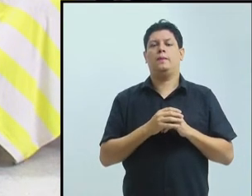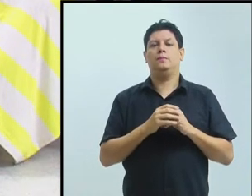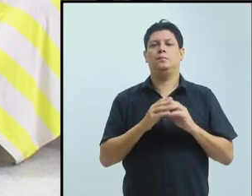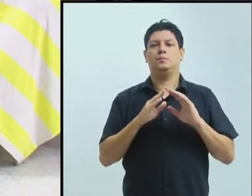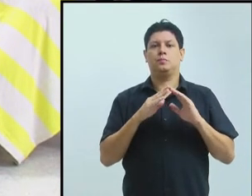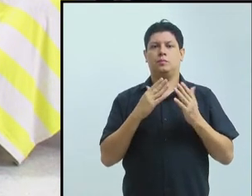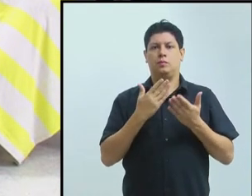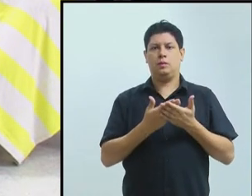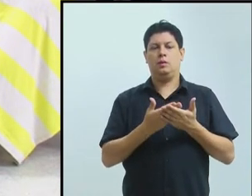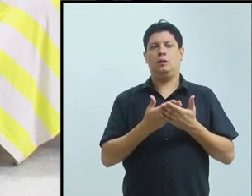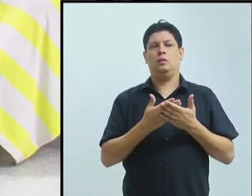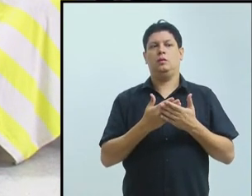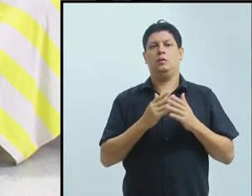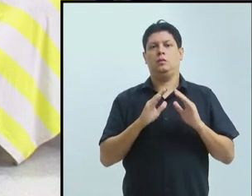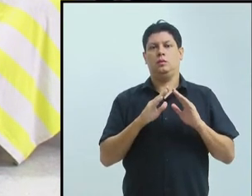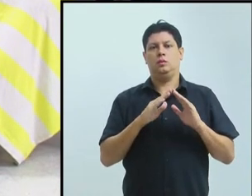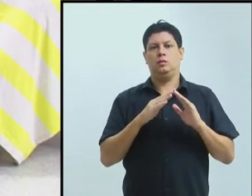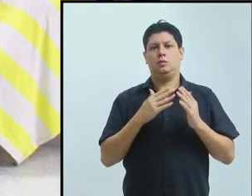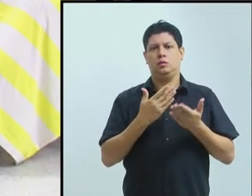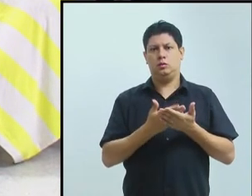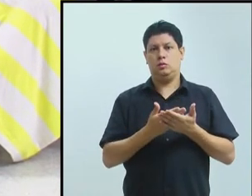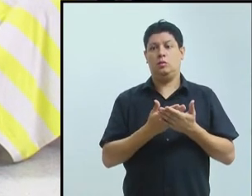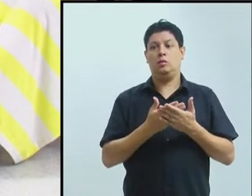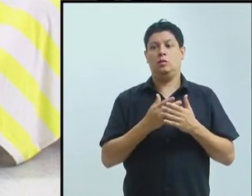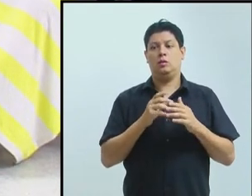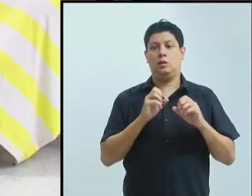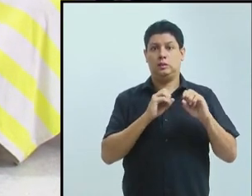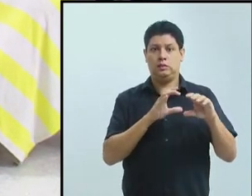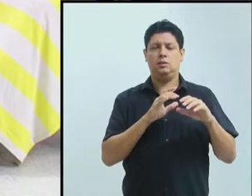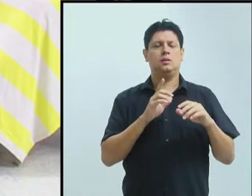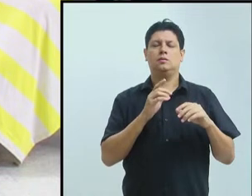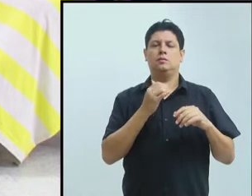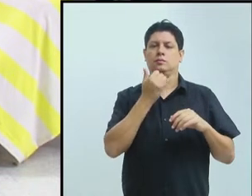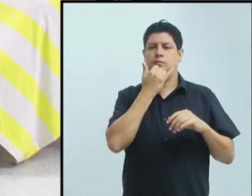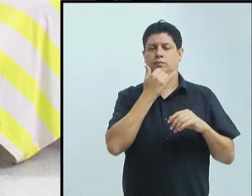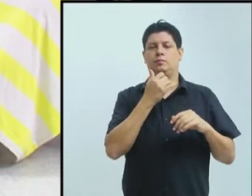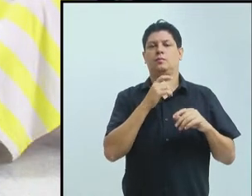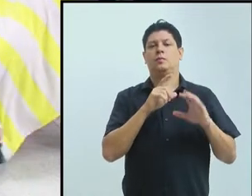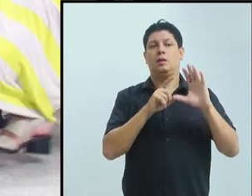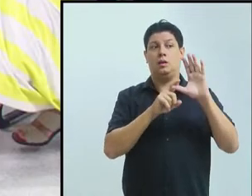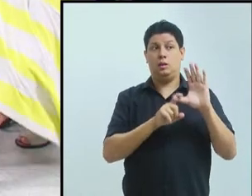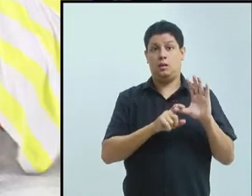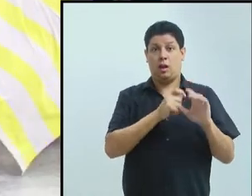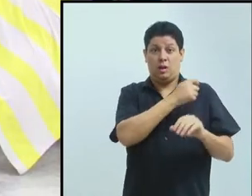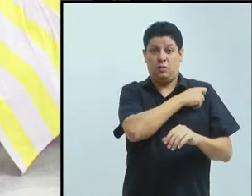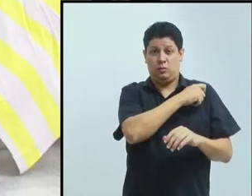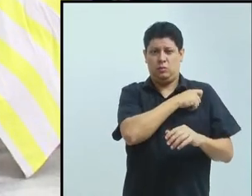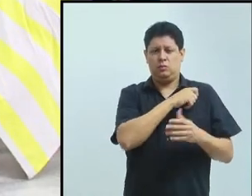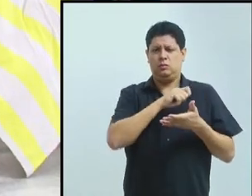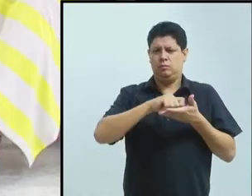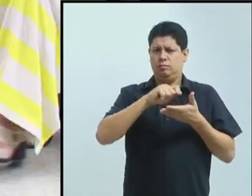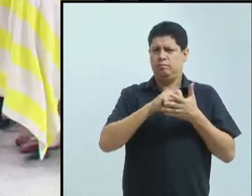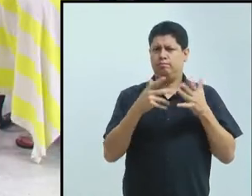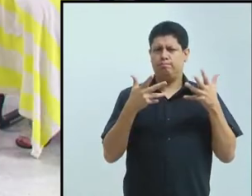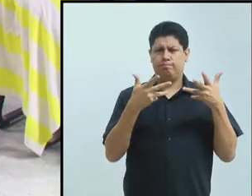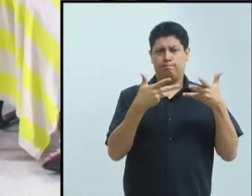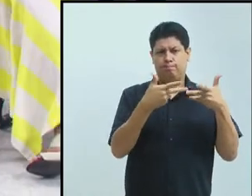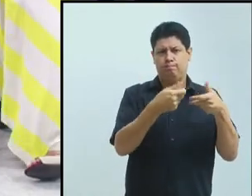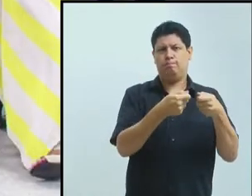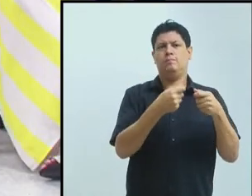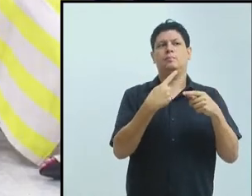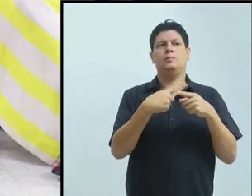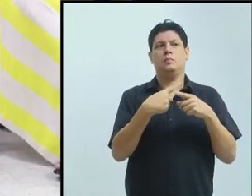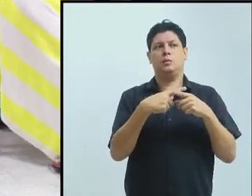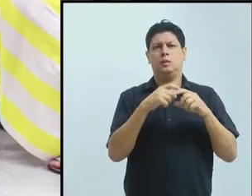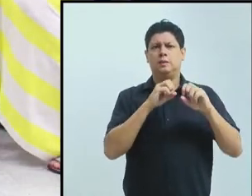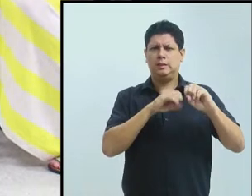A nossa escola no Brasil meio que abandonou a caligrafia, e hoje a gente colhe resultados disso com problemas de traçado, de letra,